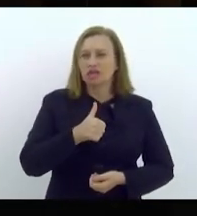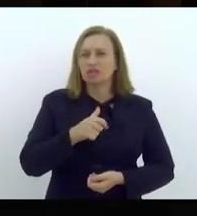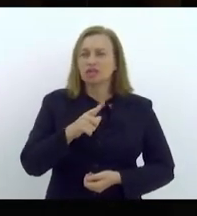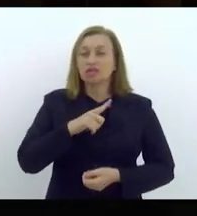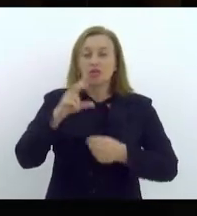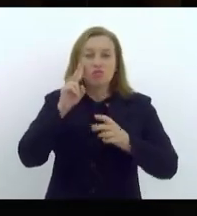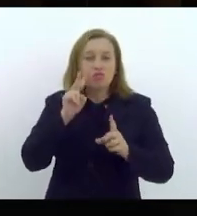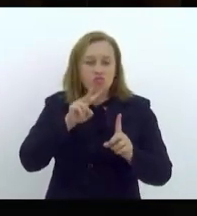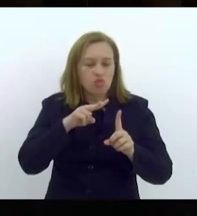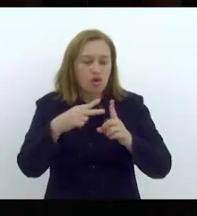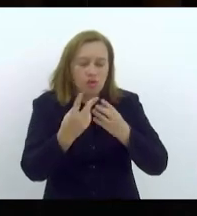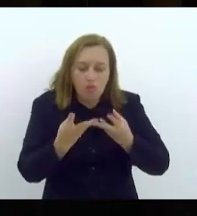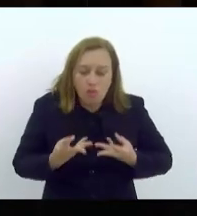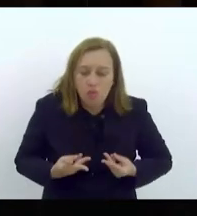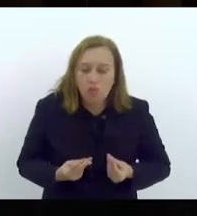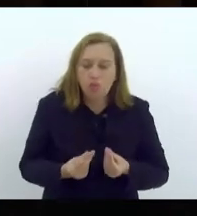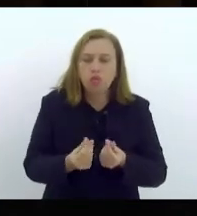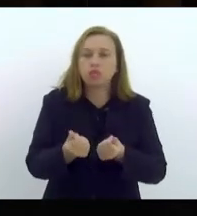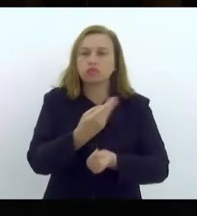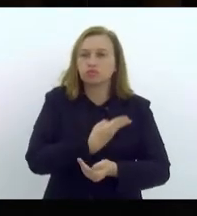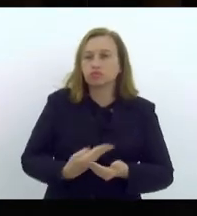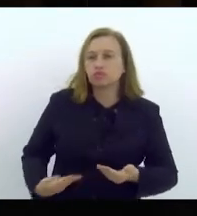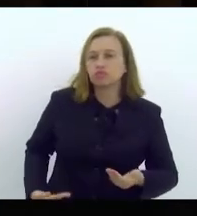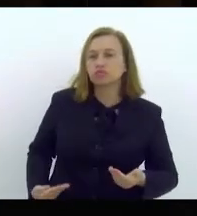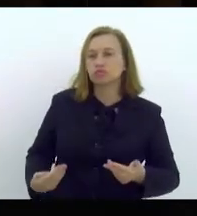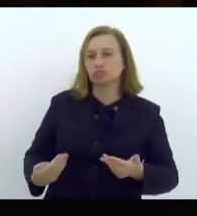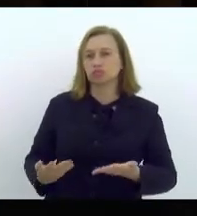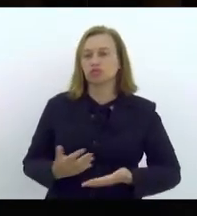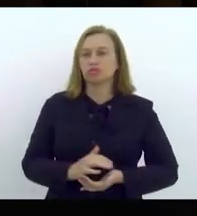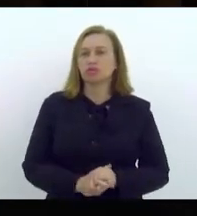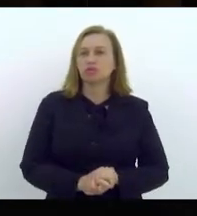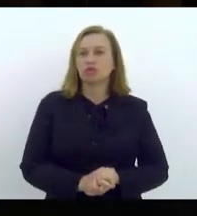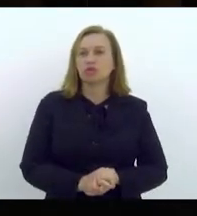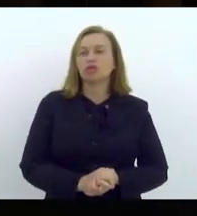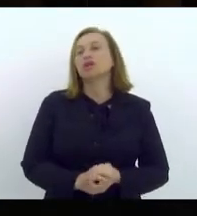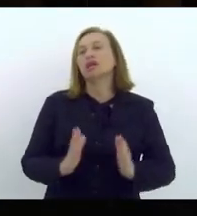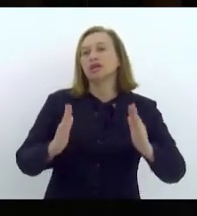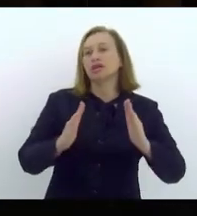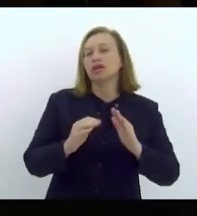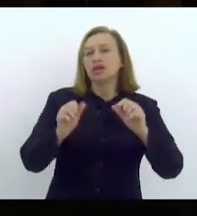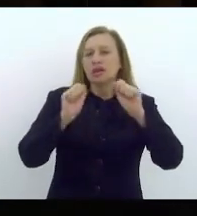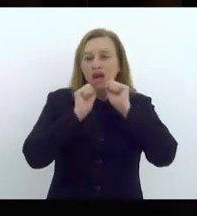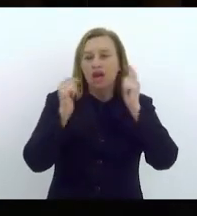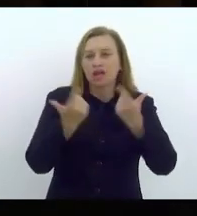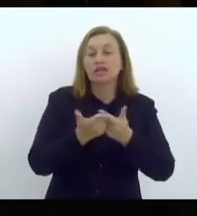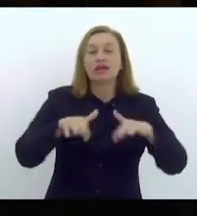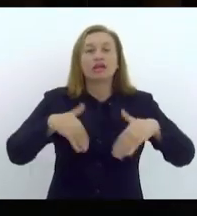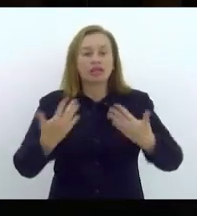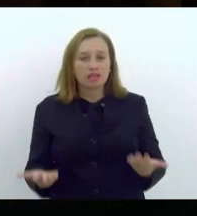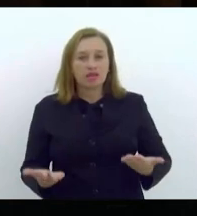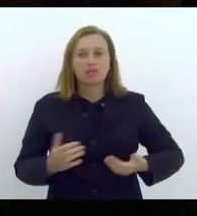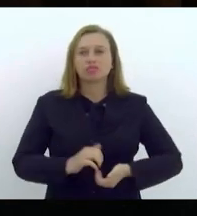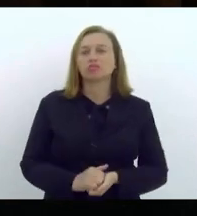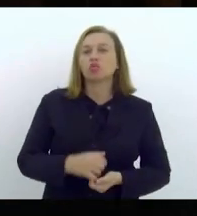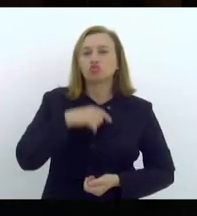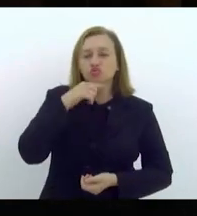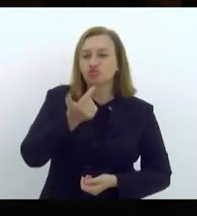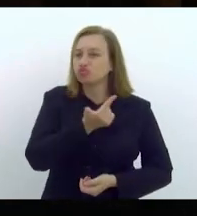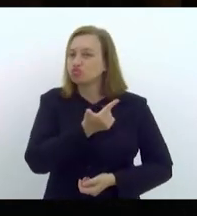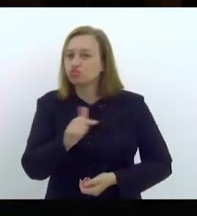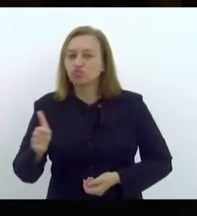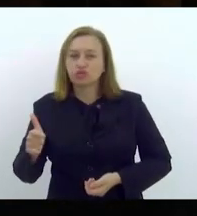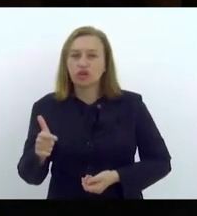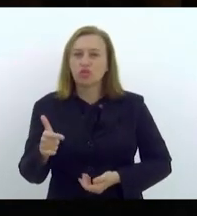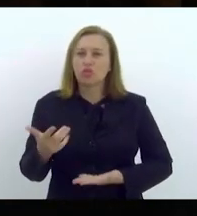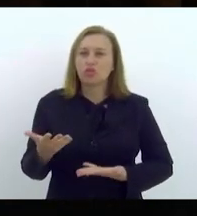sensível do poder público e, em especial, dessas casas legislativas. Então, eu não tenho dúvida de